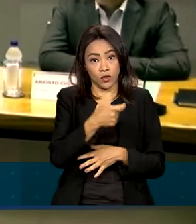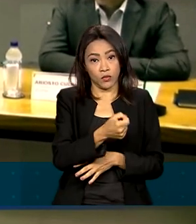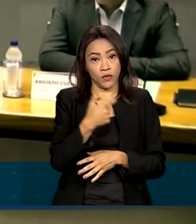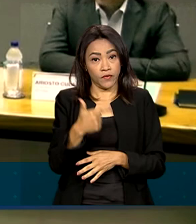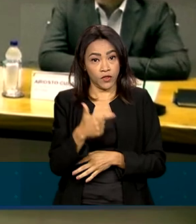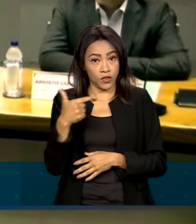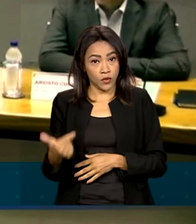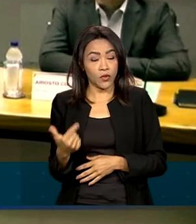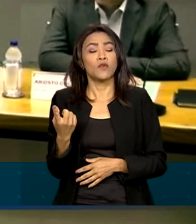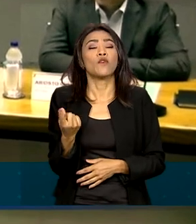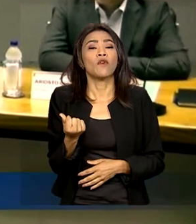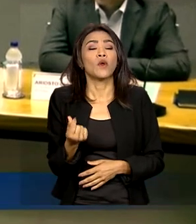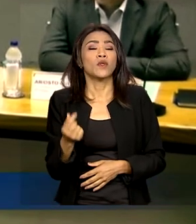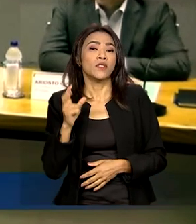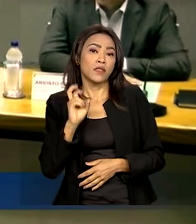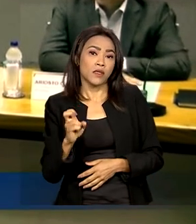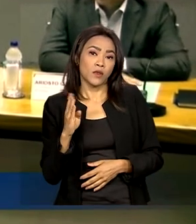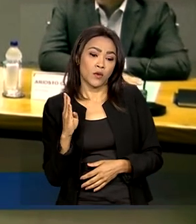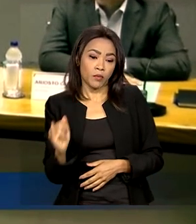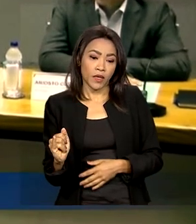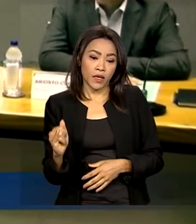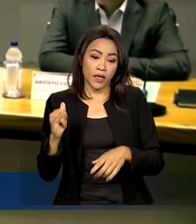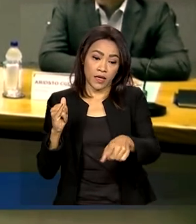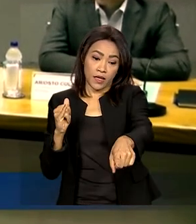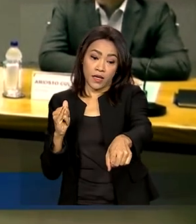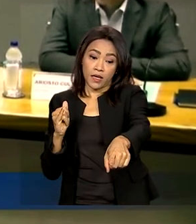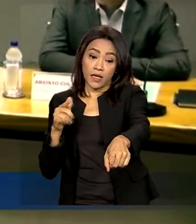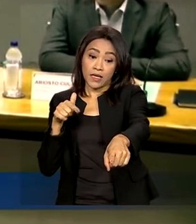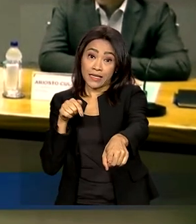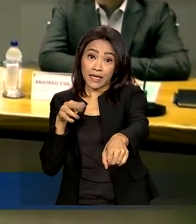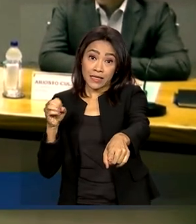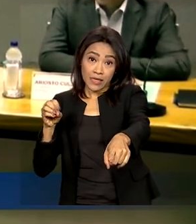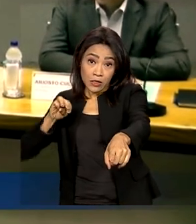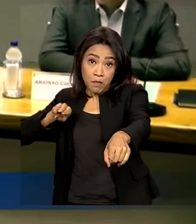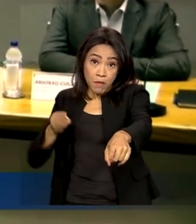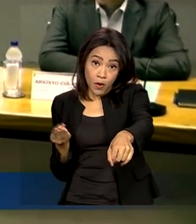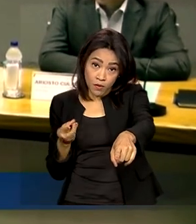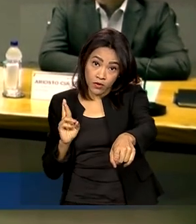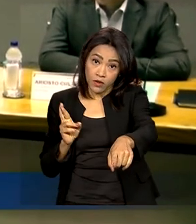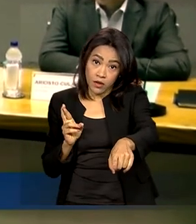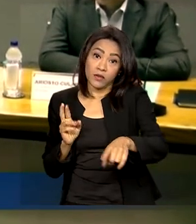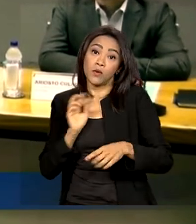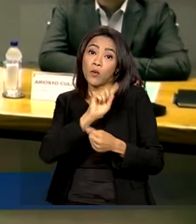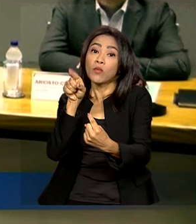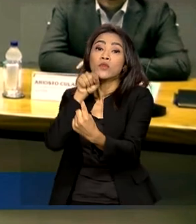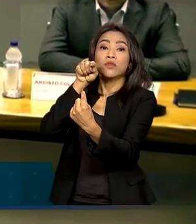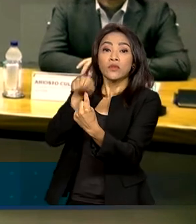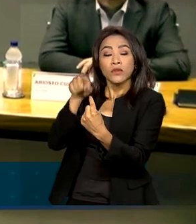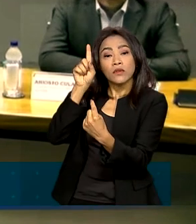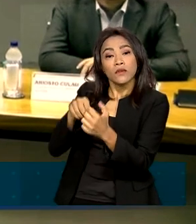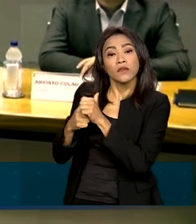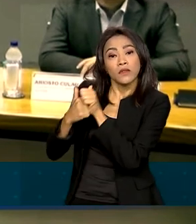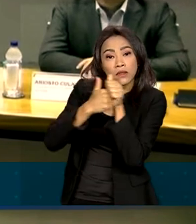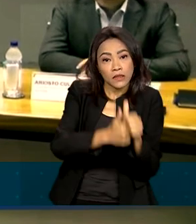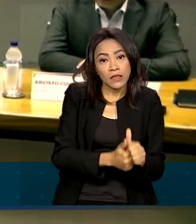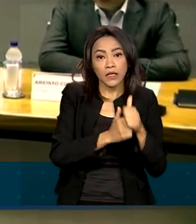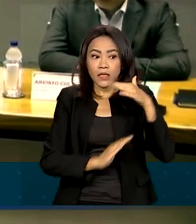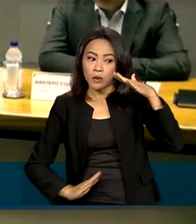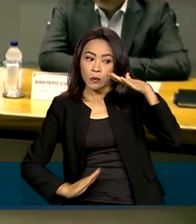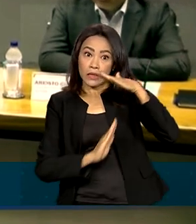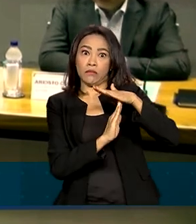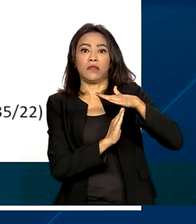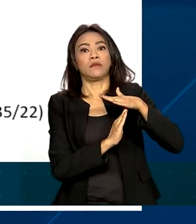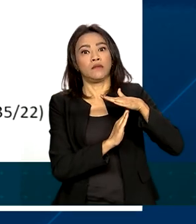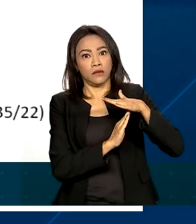no valor de 5 bilhões e 700 milhões de reais. O objetivo é cumprir a regra do teto de